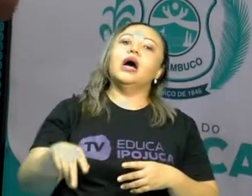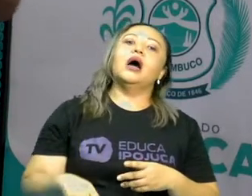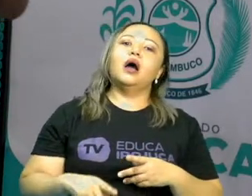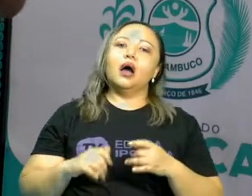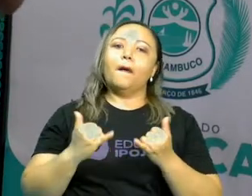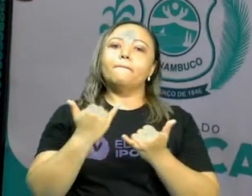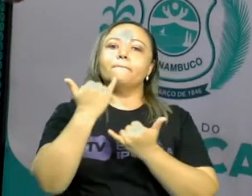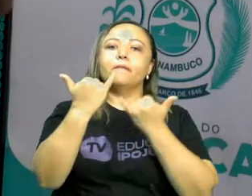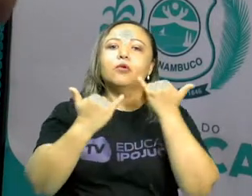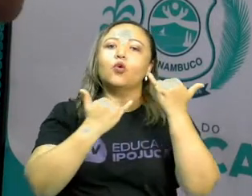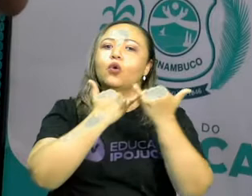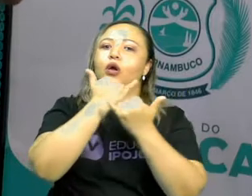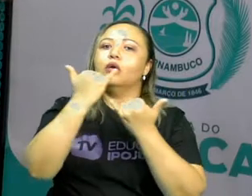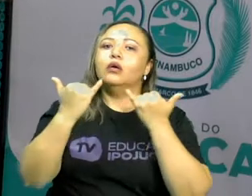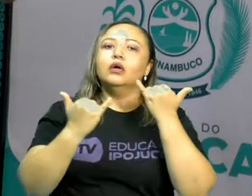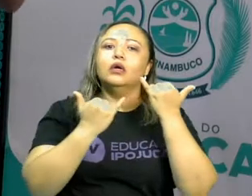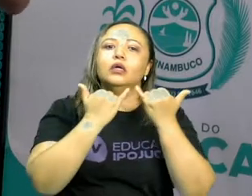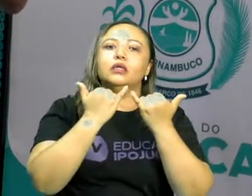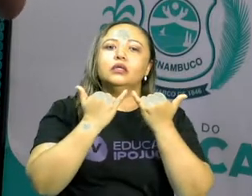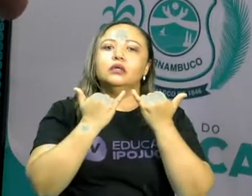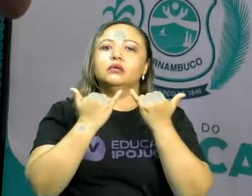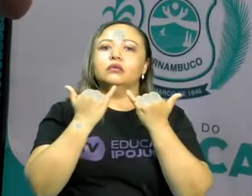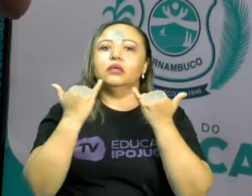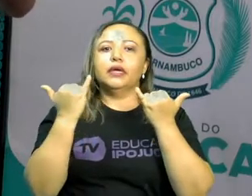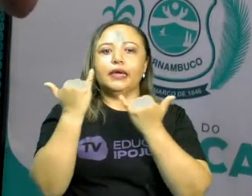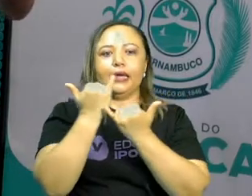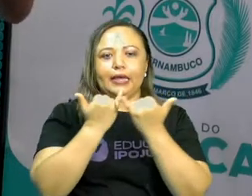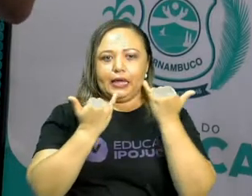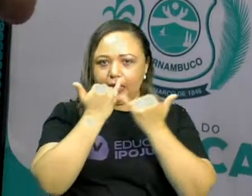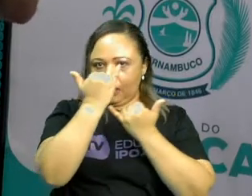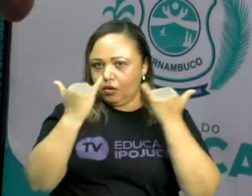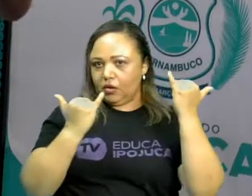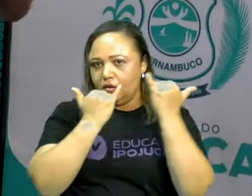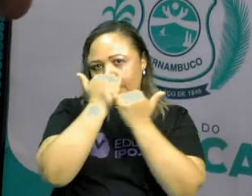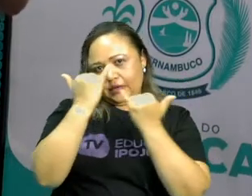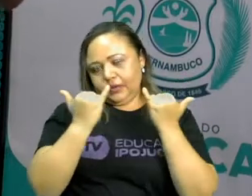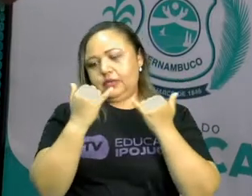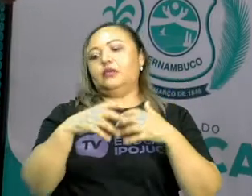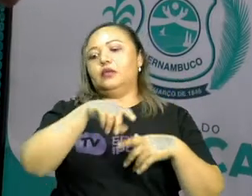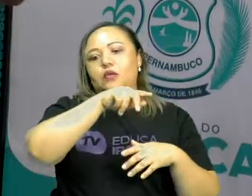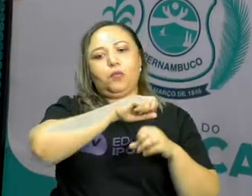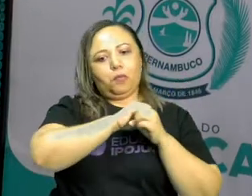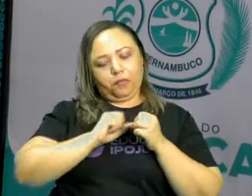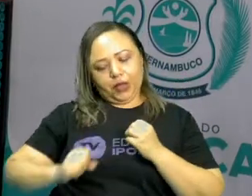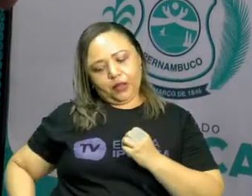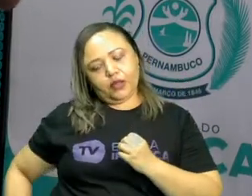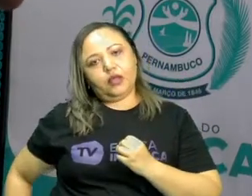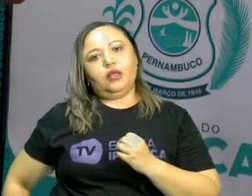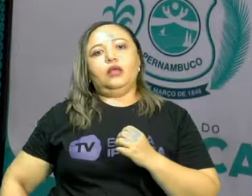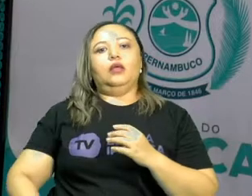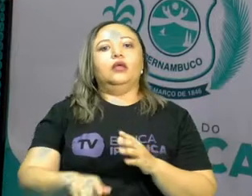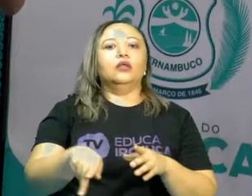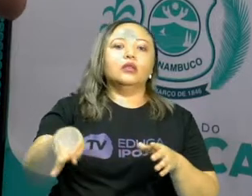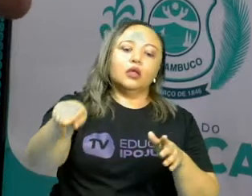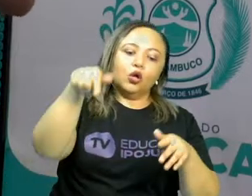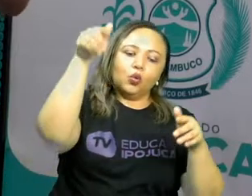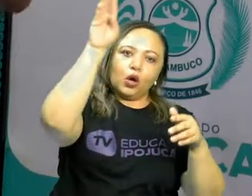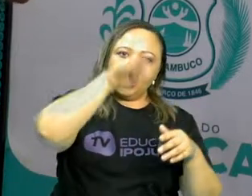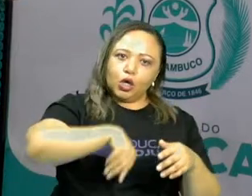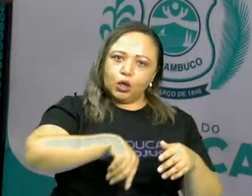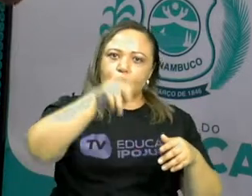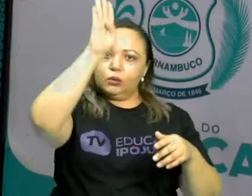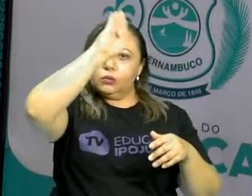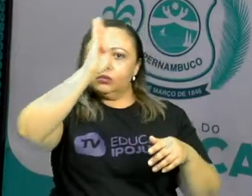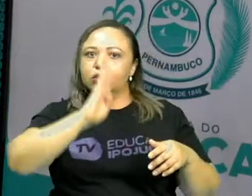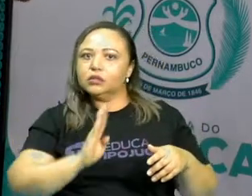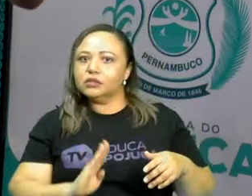Até hoje nós vivemos numa república presidencialista. O Brasil é uma república presidencialista. Nós escolhemos nosso